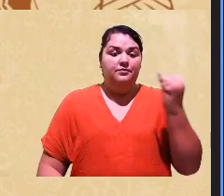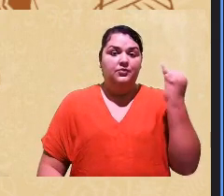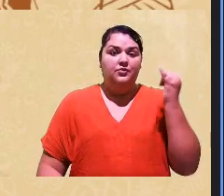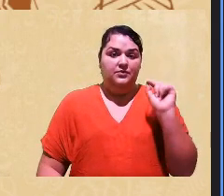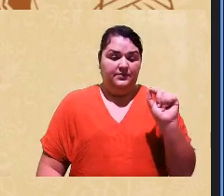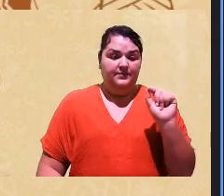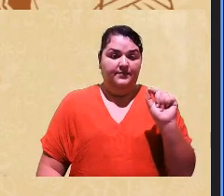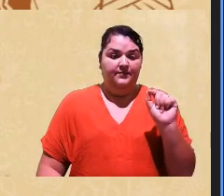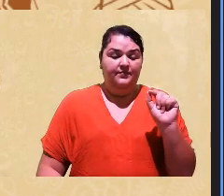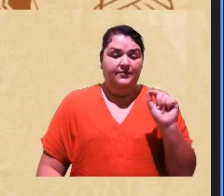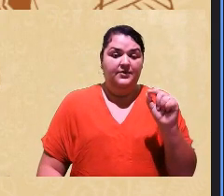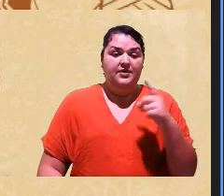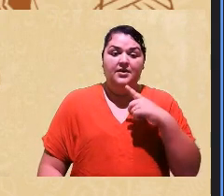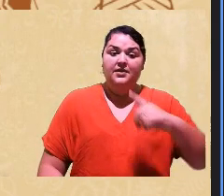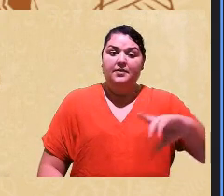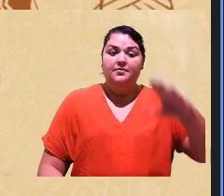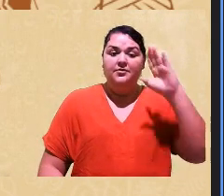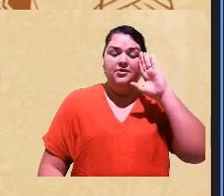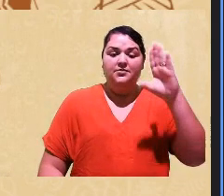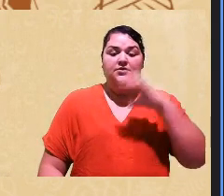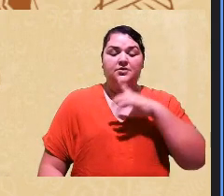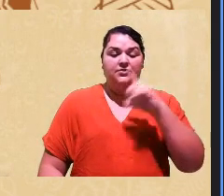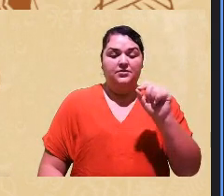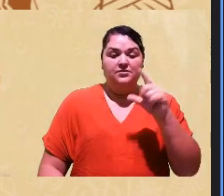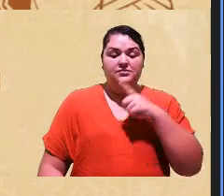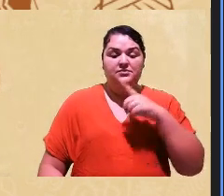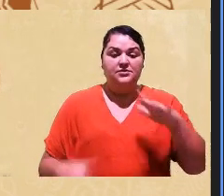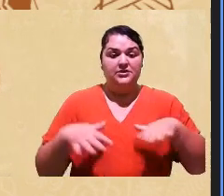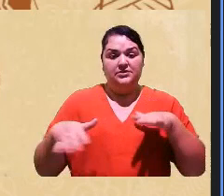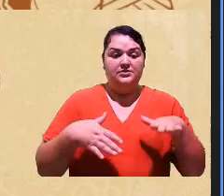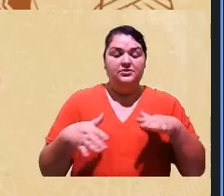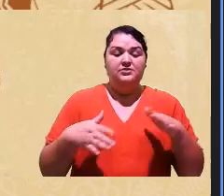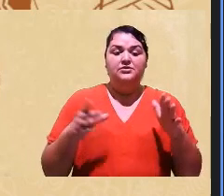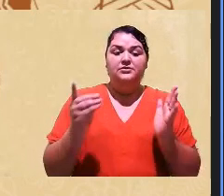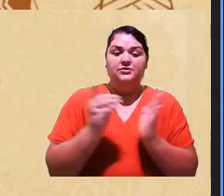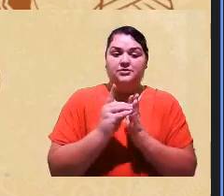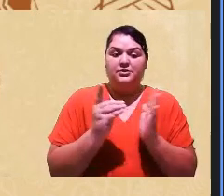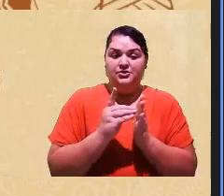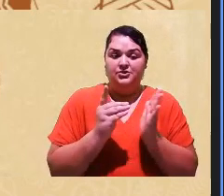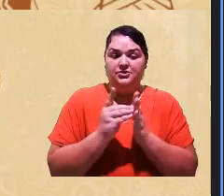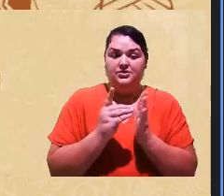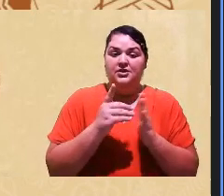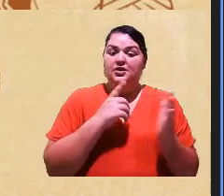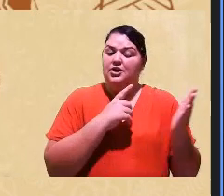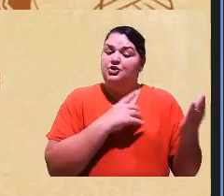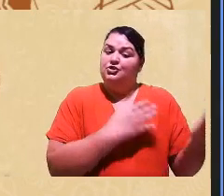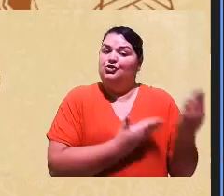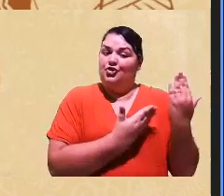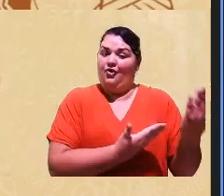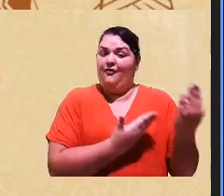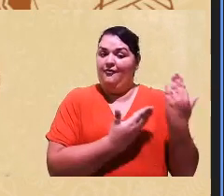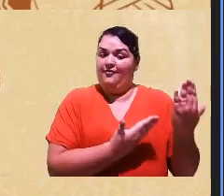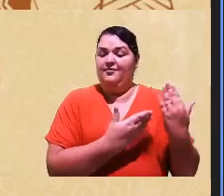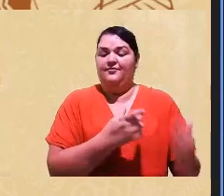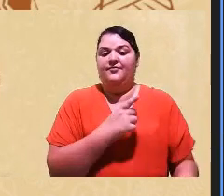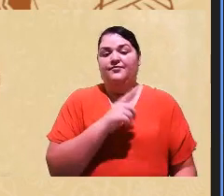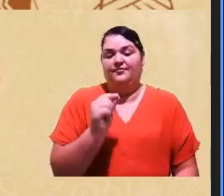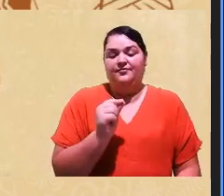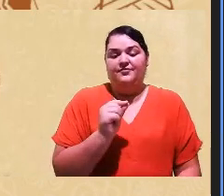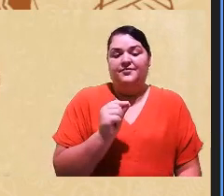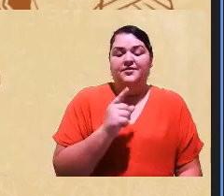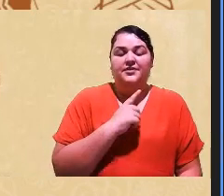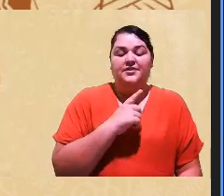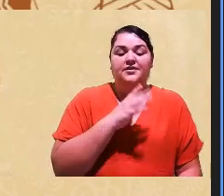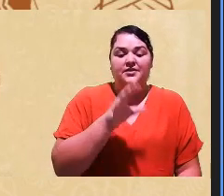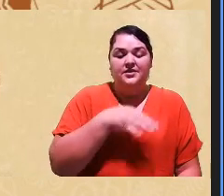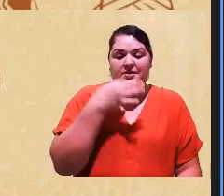principalmente pelo pelo movimento indígena da juventude que ai vem com essas promovendo